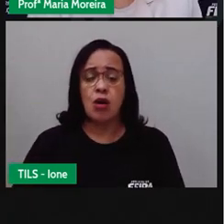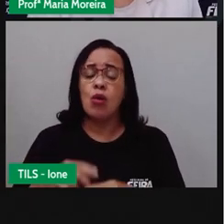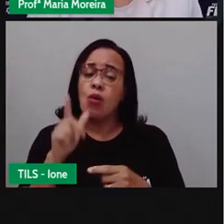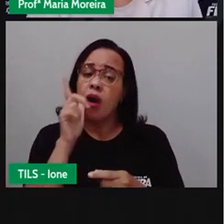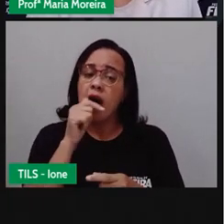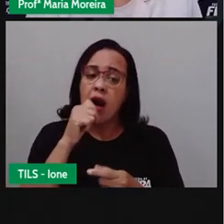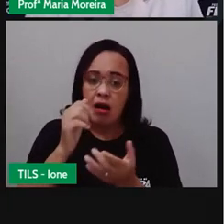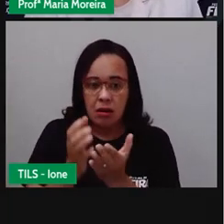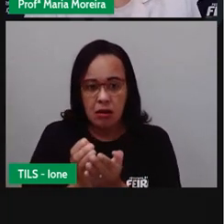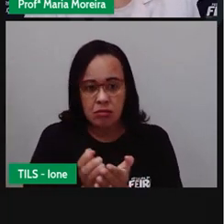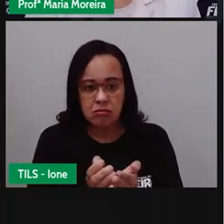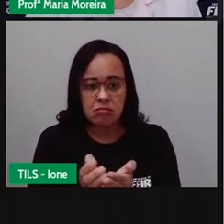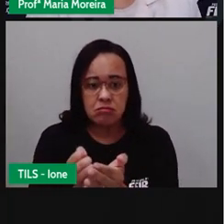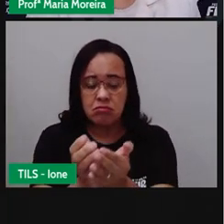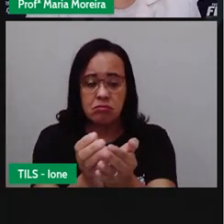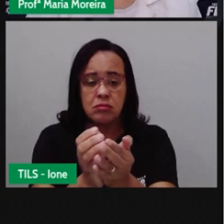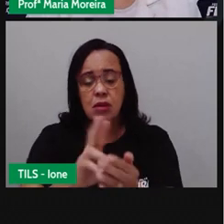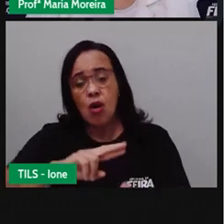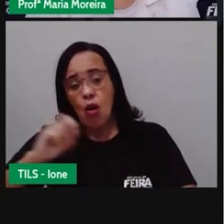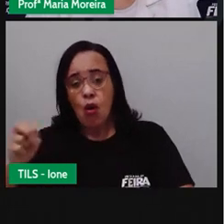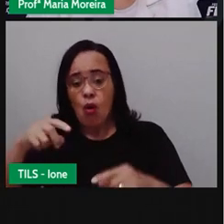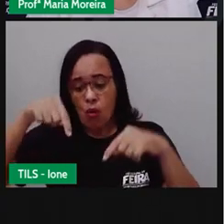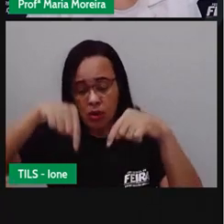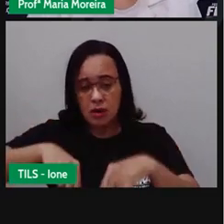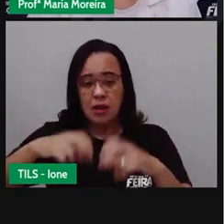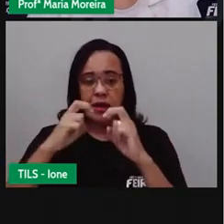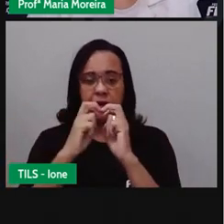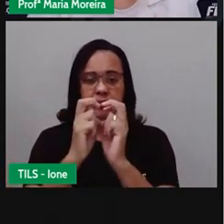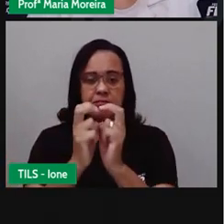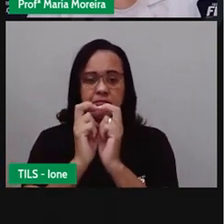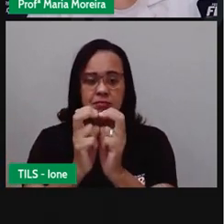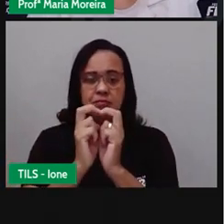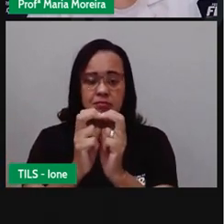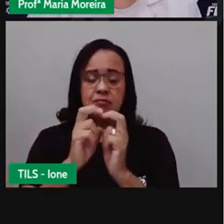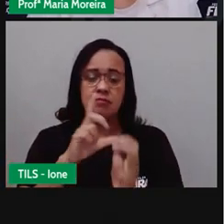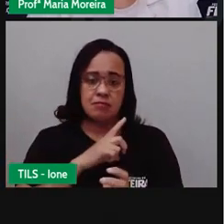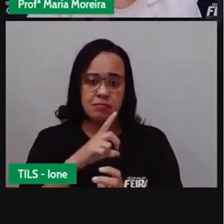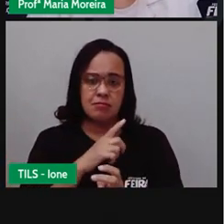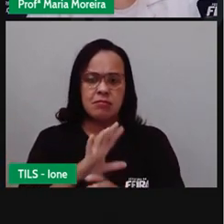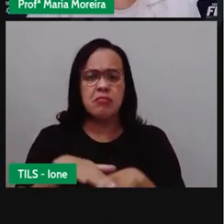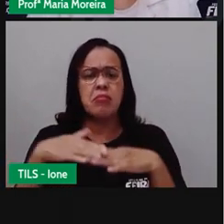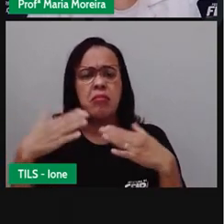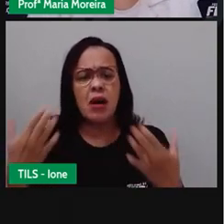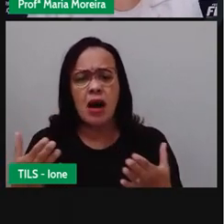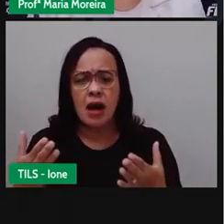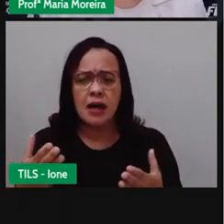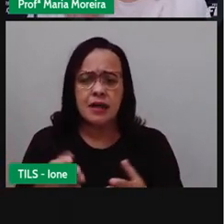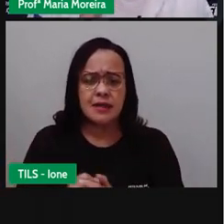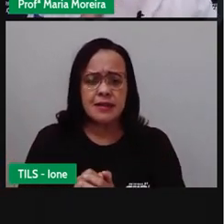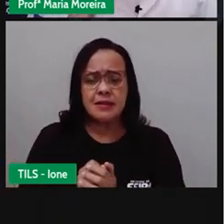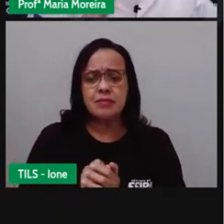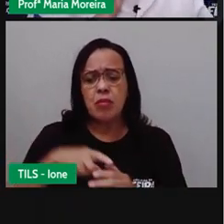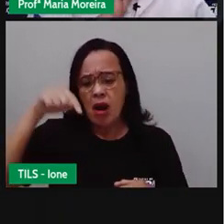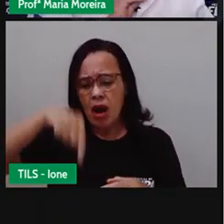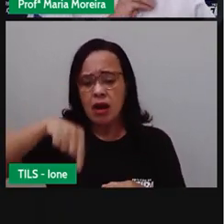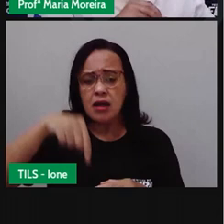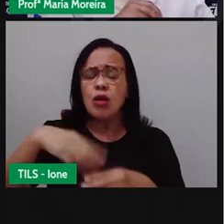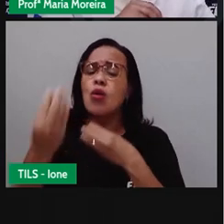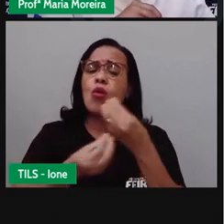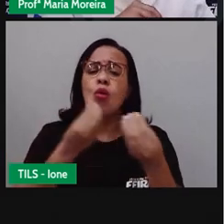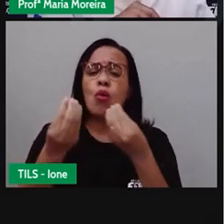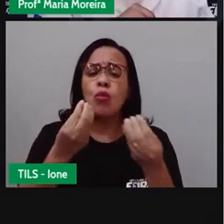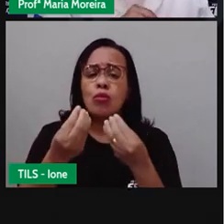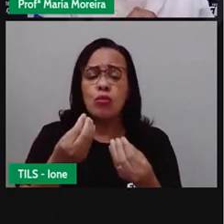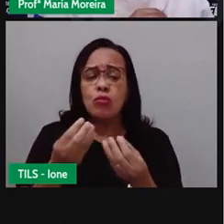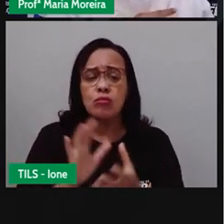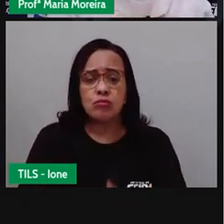certo? Bom, quais são os meios de transporte terrestres? Quais são? Bom, terrestre, olha o